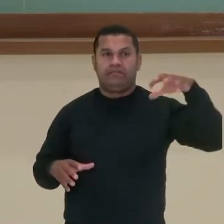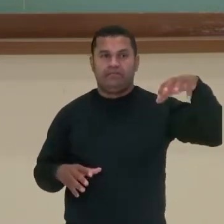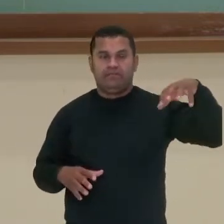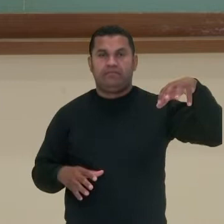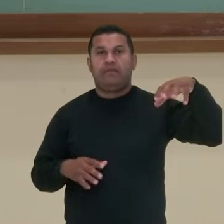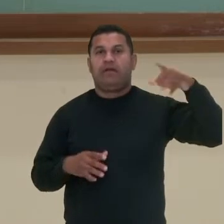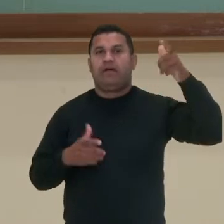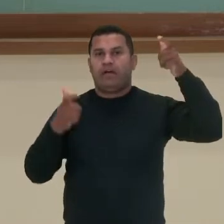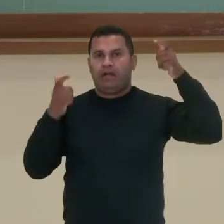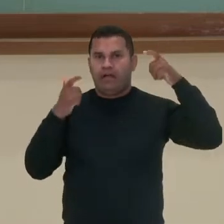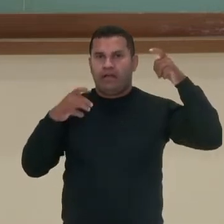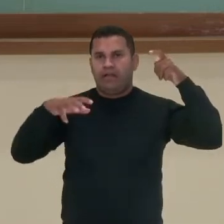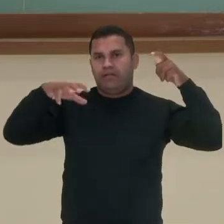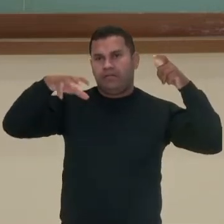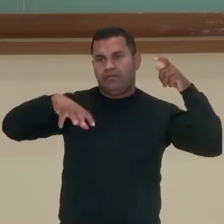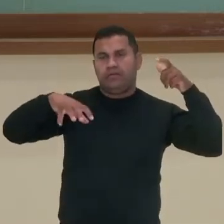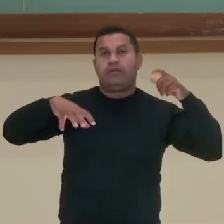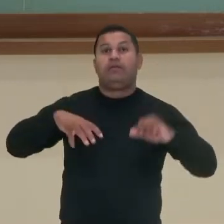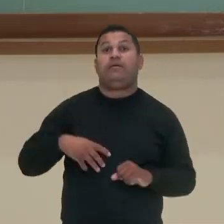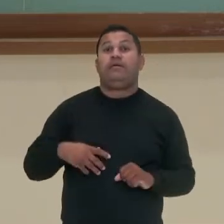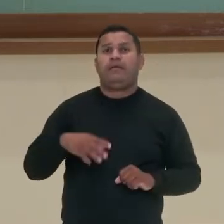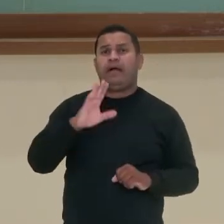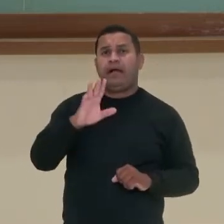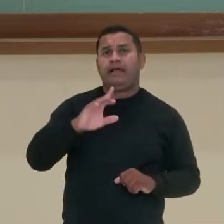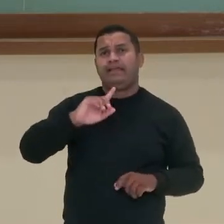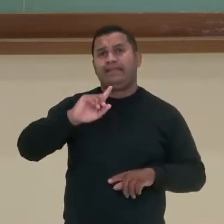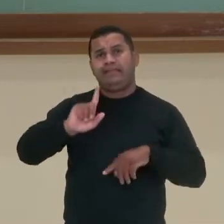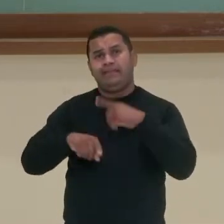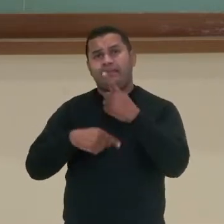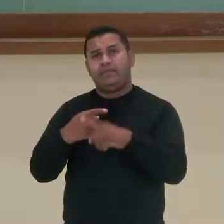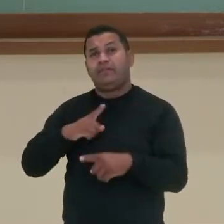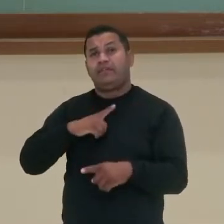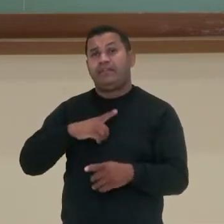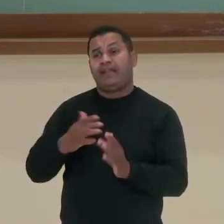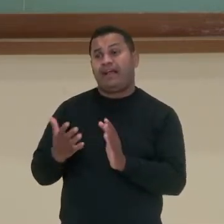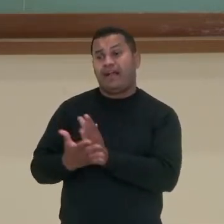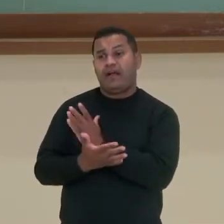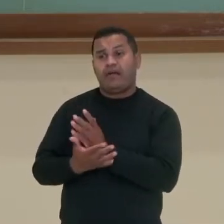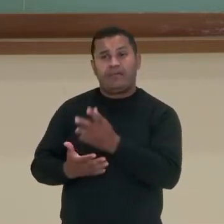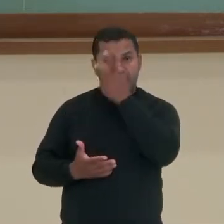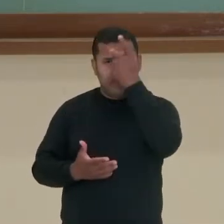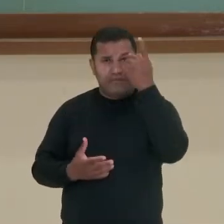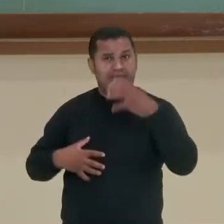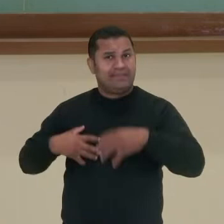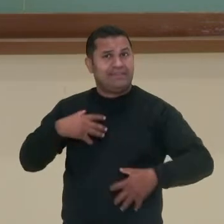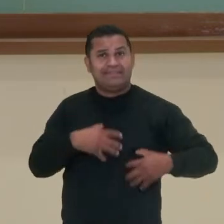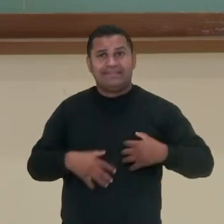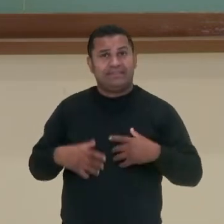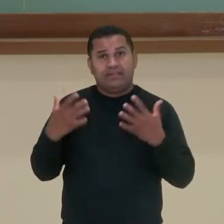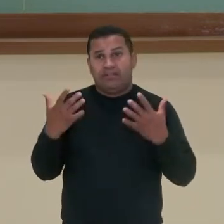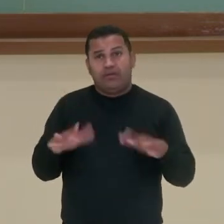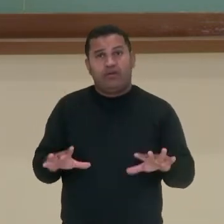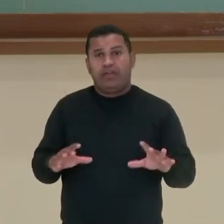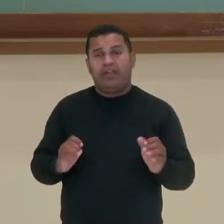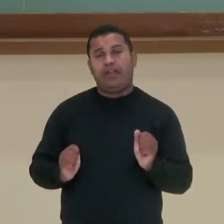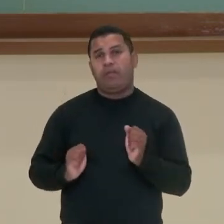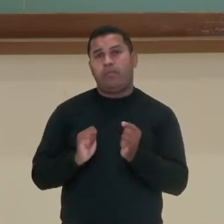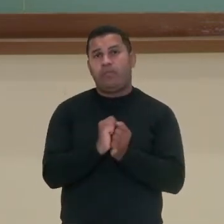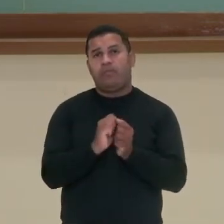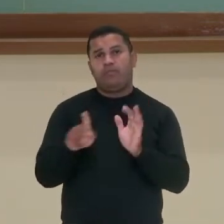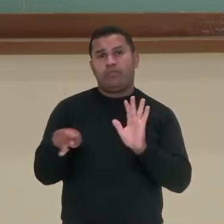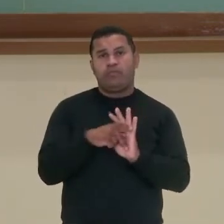legisladores, chamado Drácon, depois o Solon e o Clístenes, que vão tentar fazer uma série de